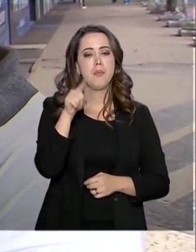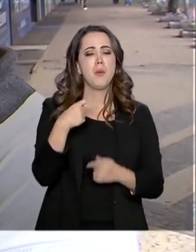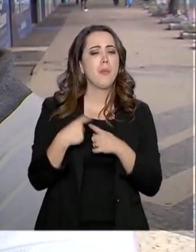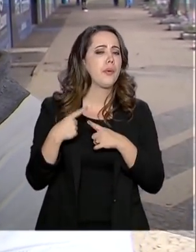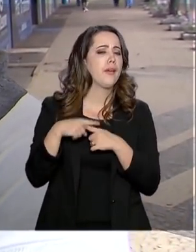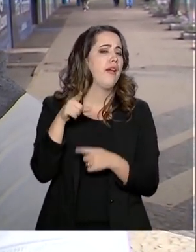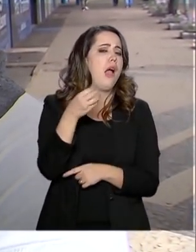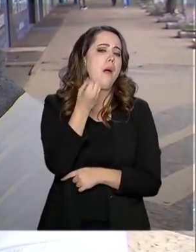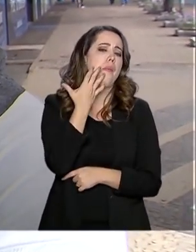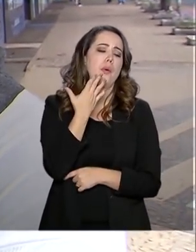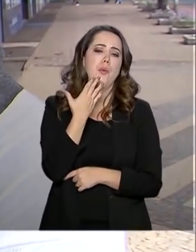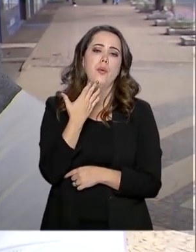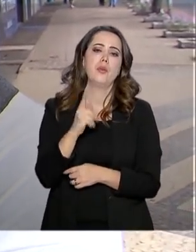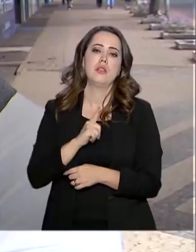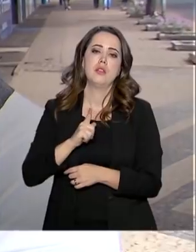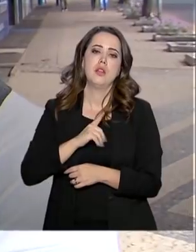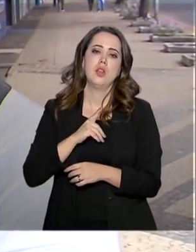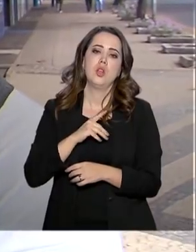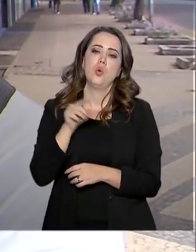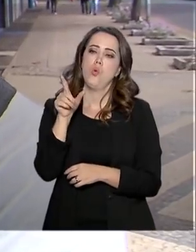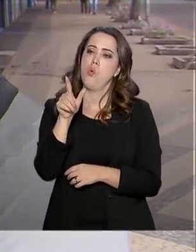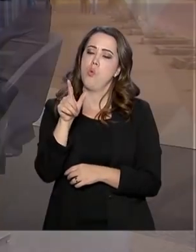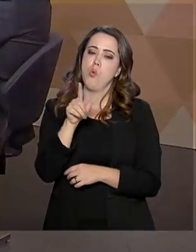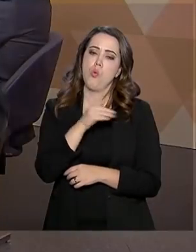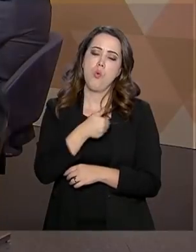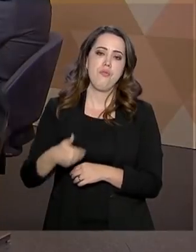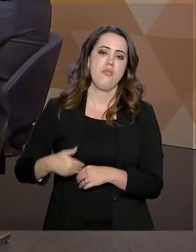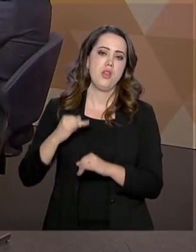que tem o governo digital.